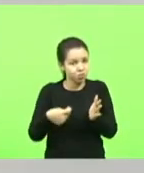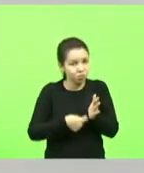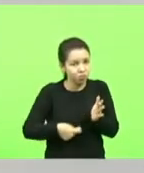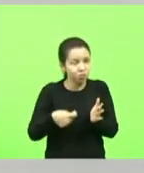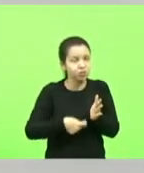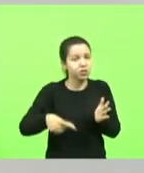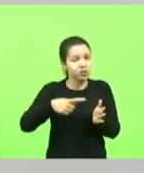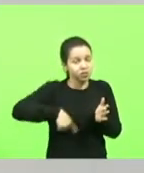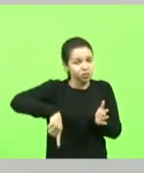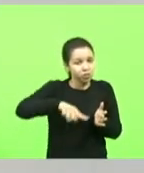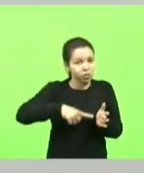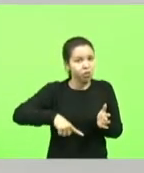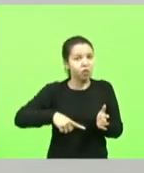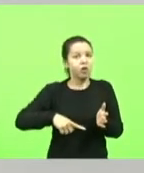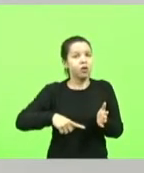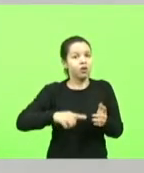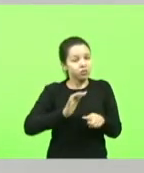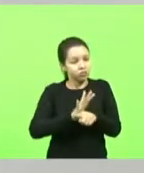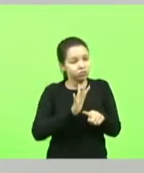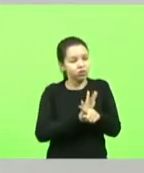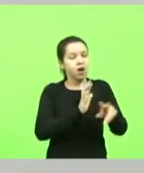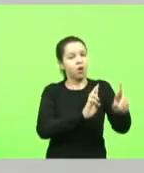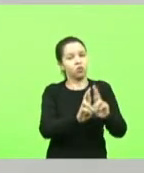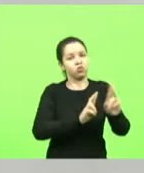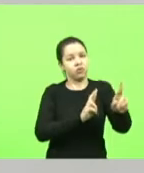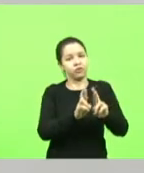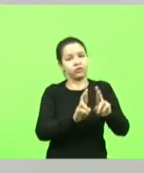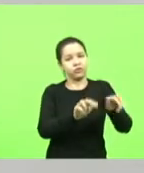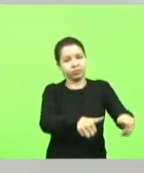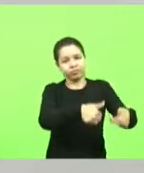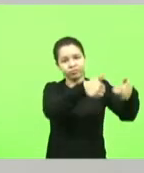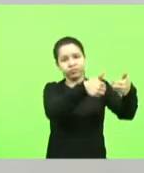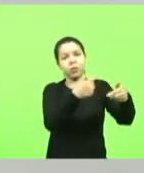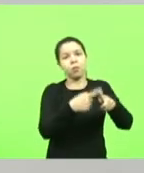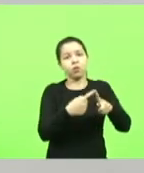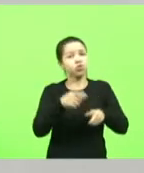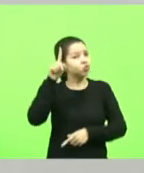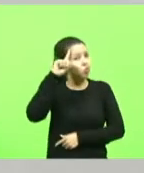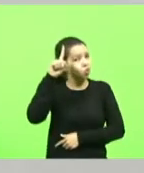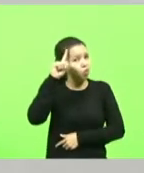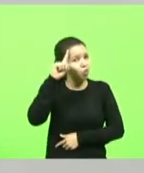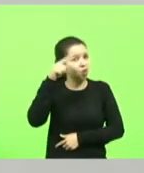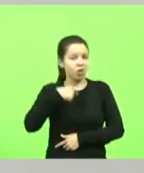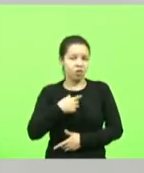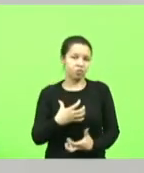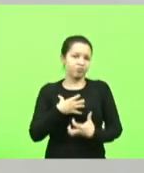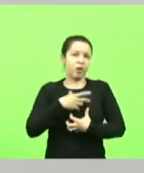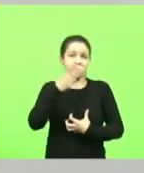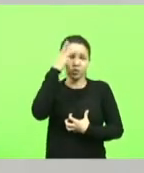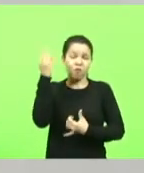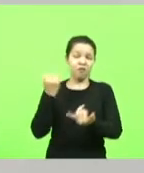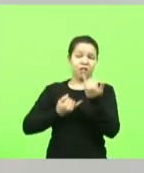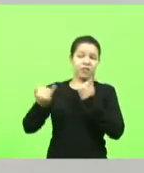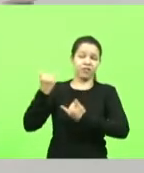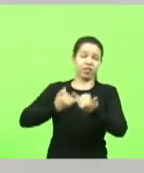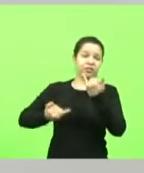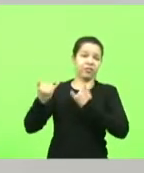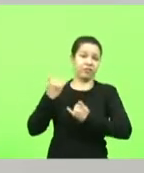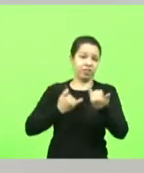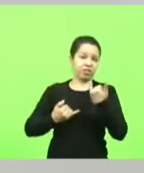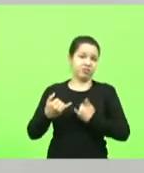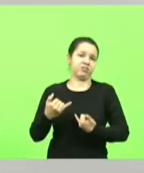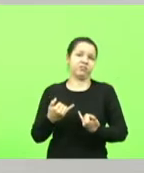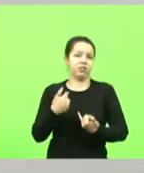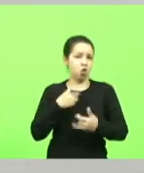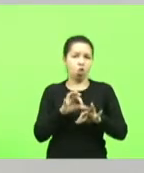pelas rodovias porque nós sentimos todo dia as pessoas nos falando nós convivemos nós não ficamos